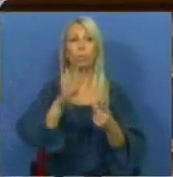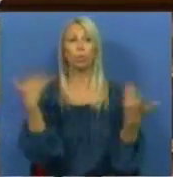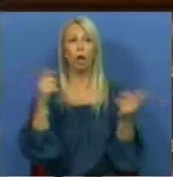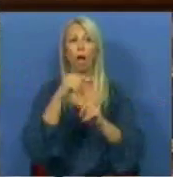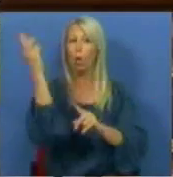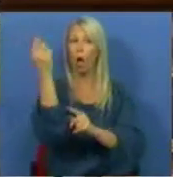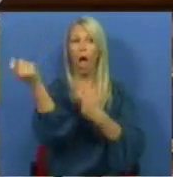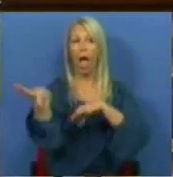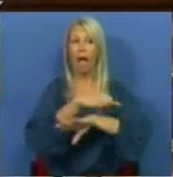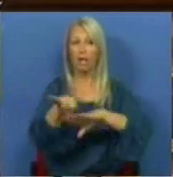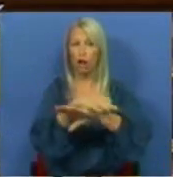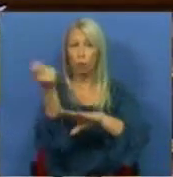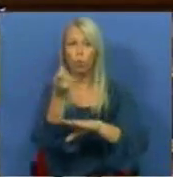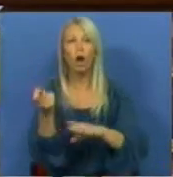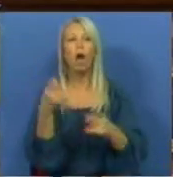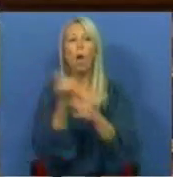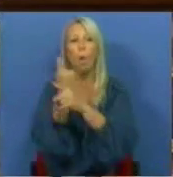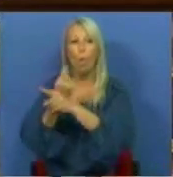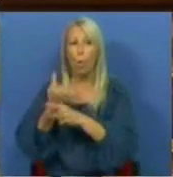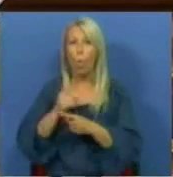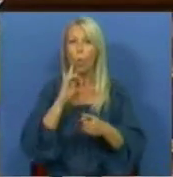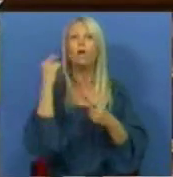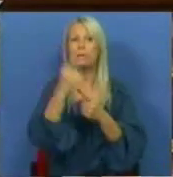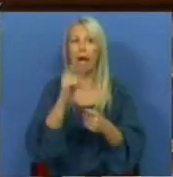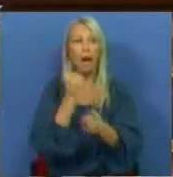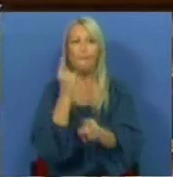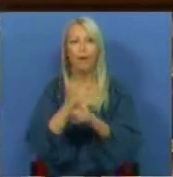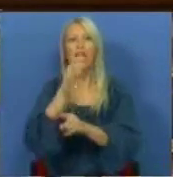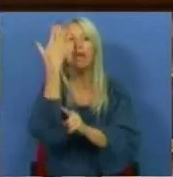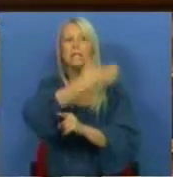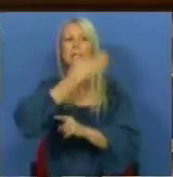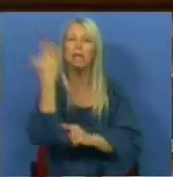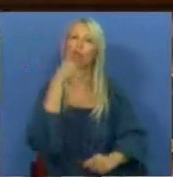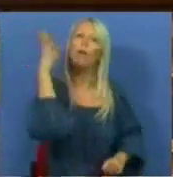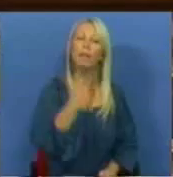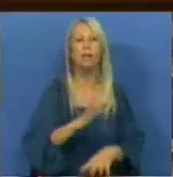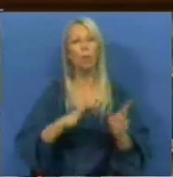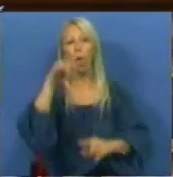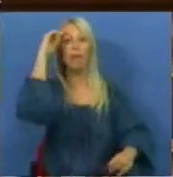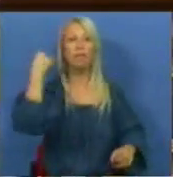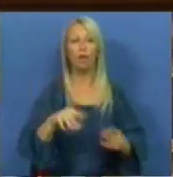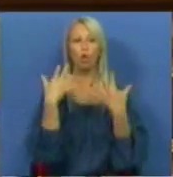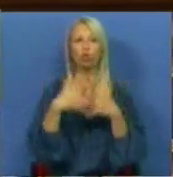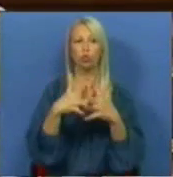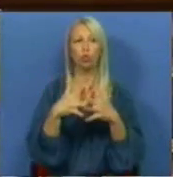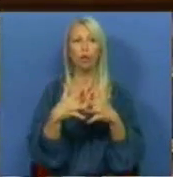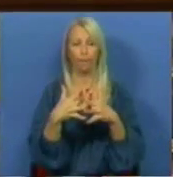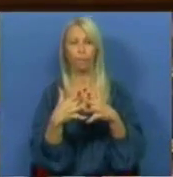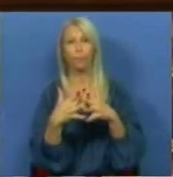Arqueológico tem os mesmos 15 dias para se pronunciar com as dificuldades de estrutura ainda mais